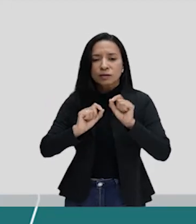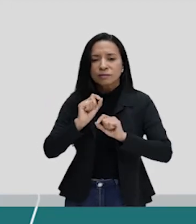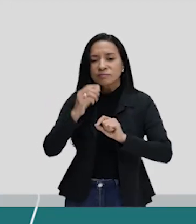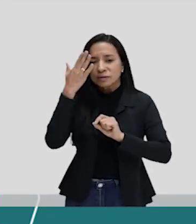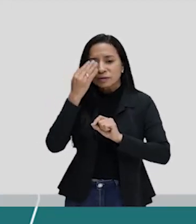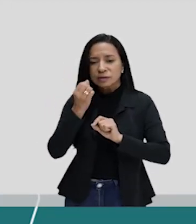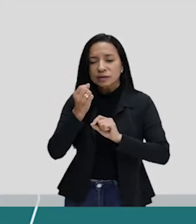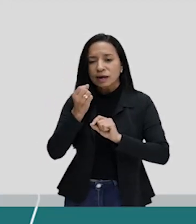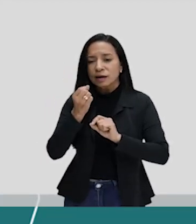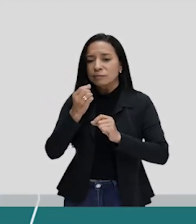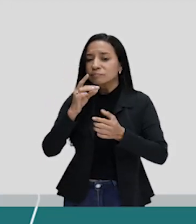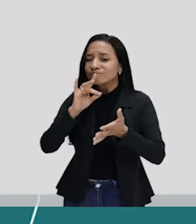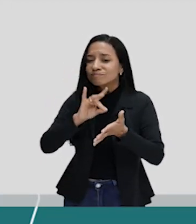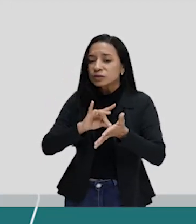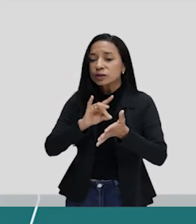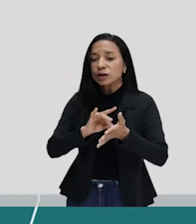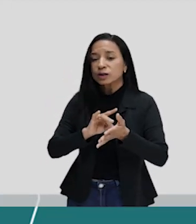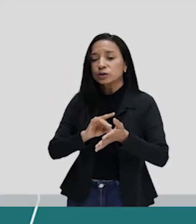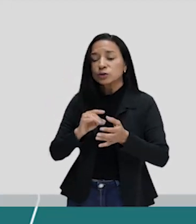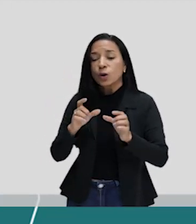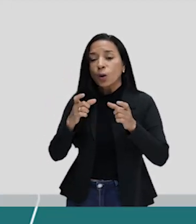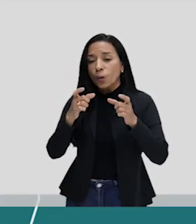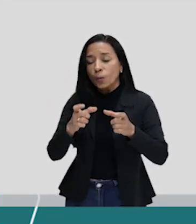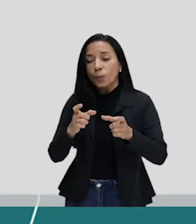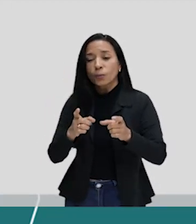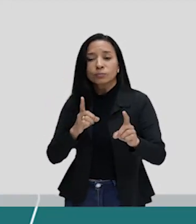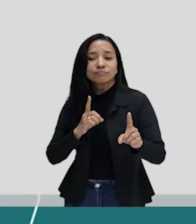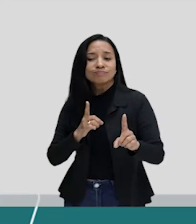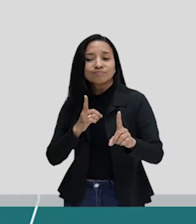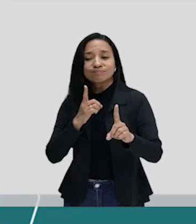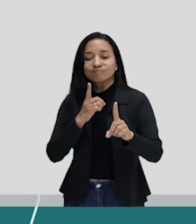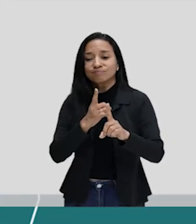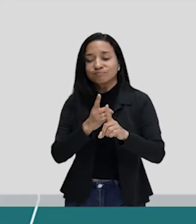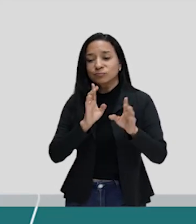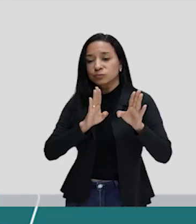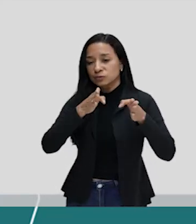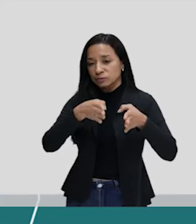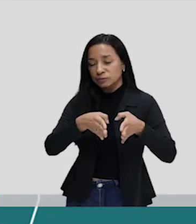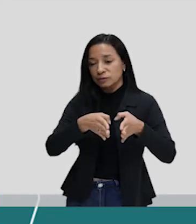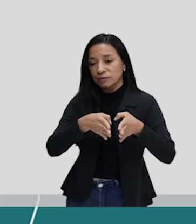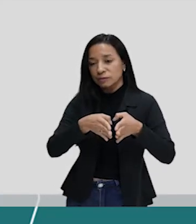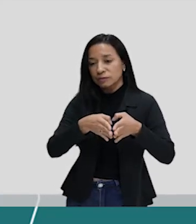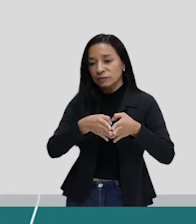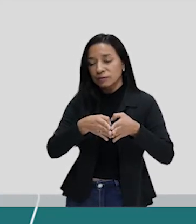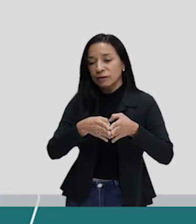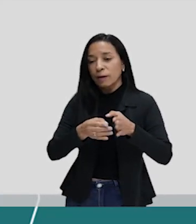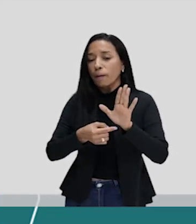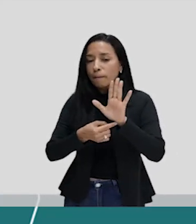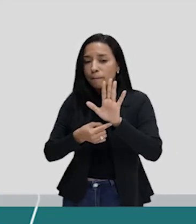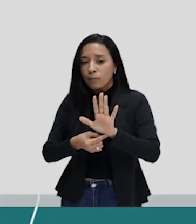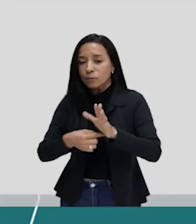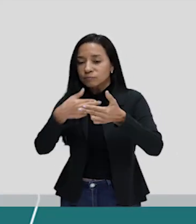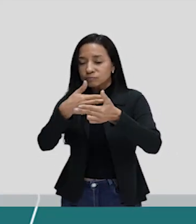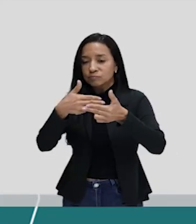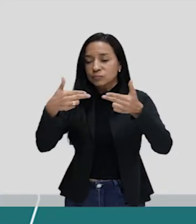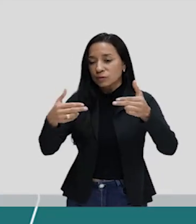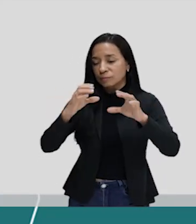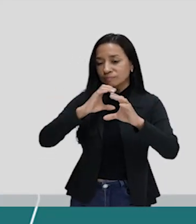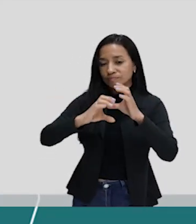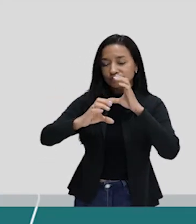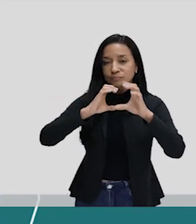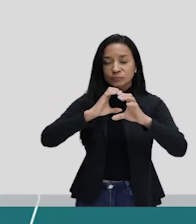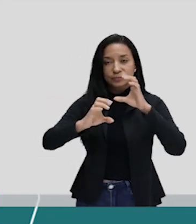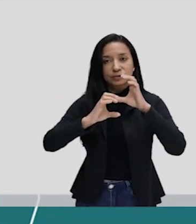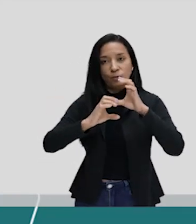determinado tipo de discurso, também conhece o funcionamento adequado dos elementos da comunicação. Então, assim,